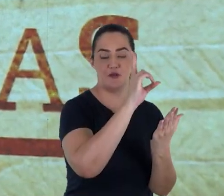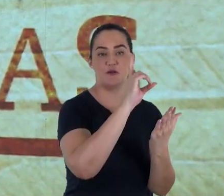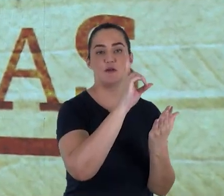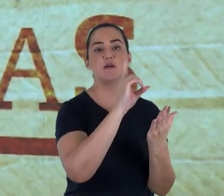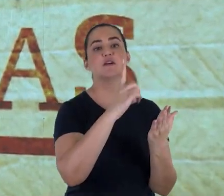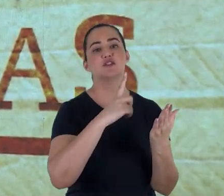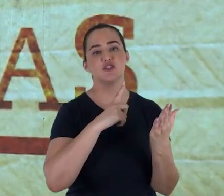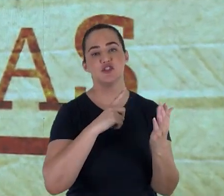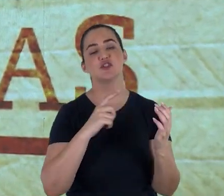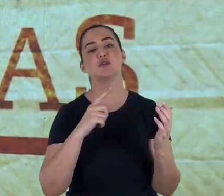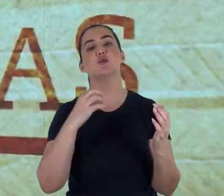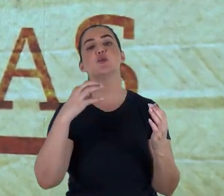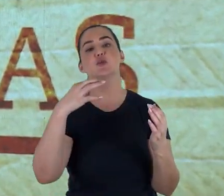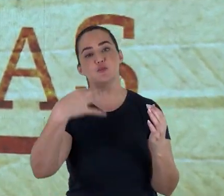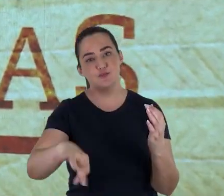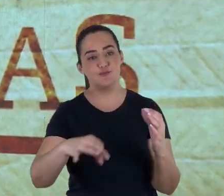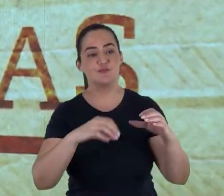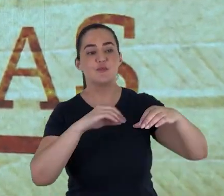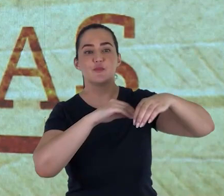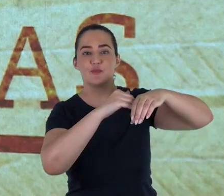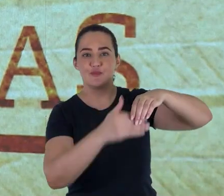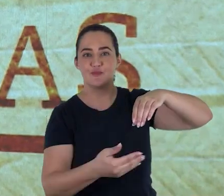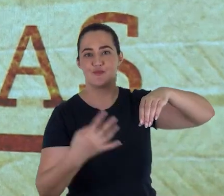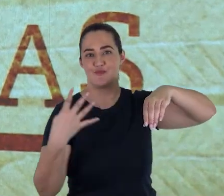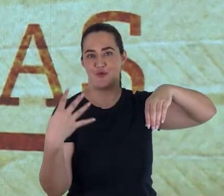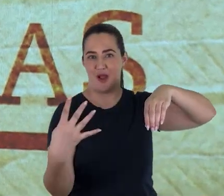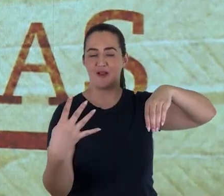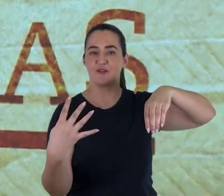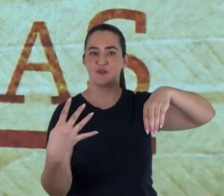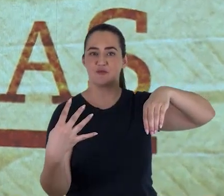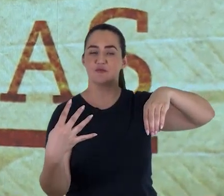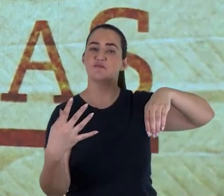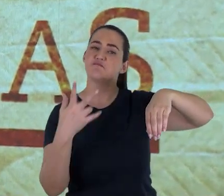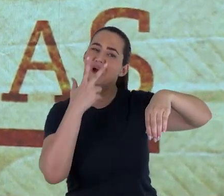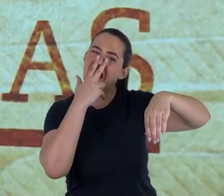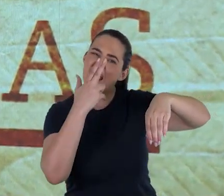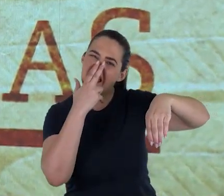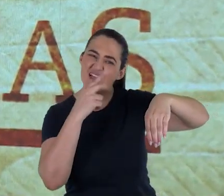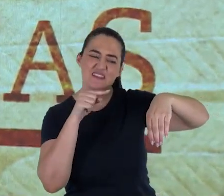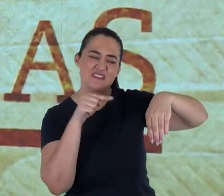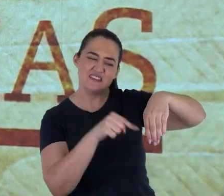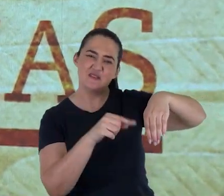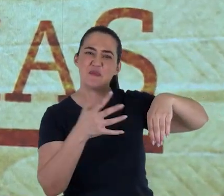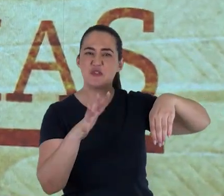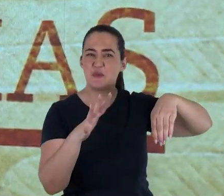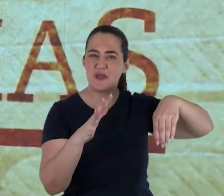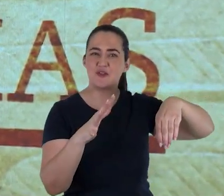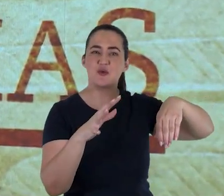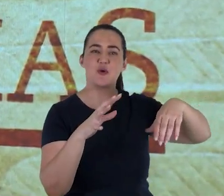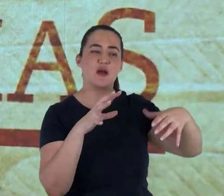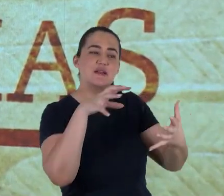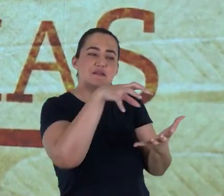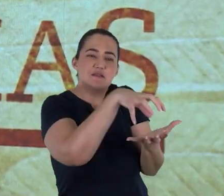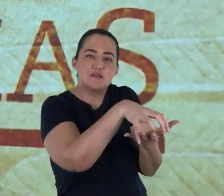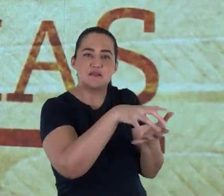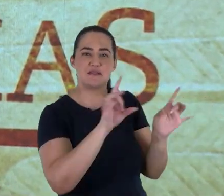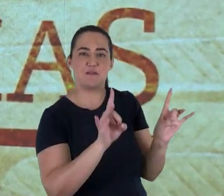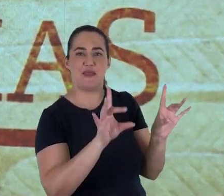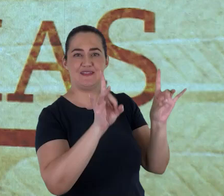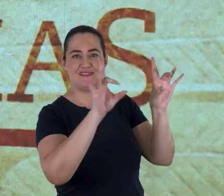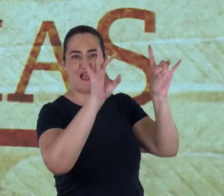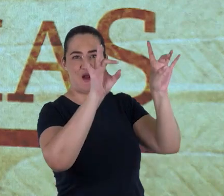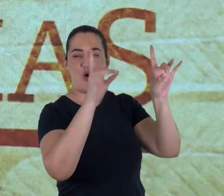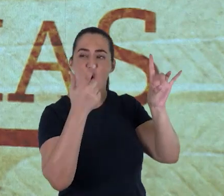Qumran estivessem justamente nessa caverna. Parece que ali estava uma espécie de seção de livros especiais.